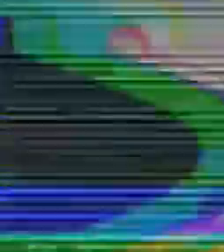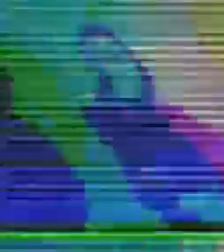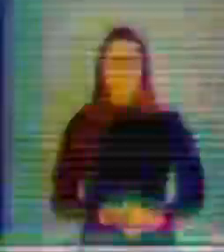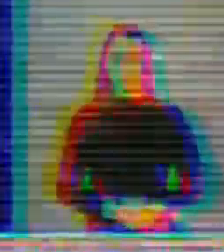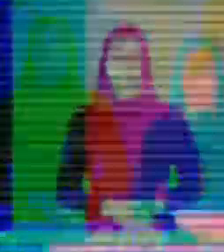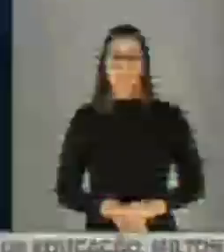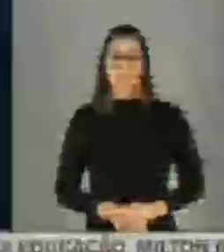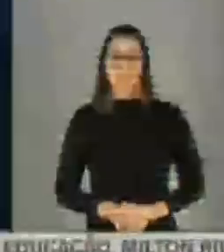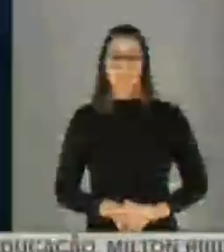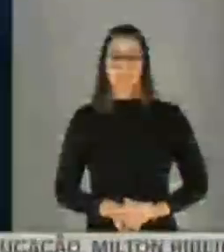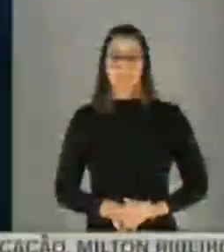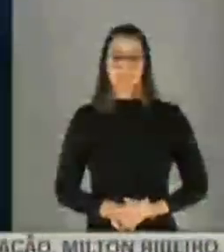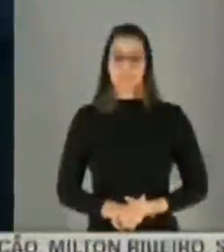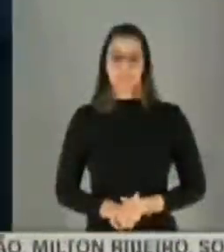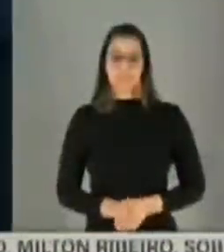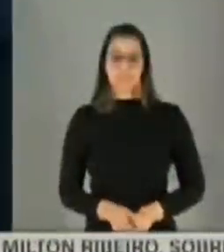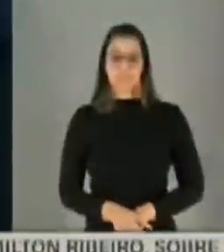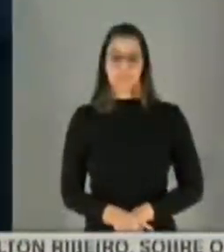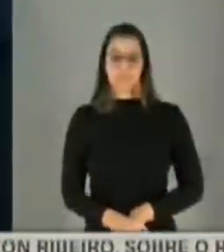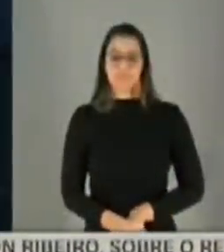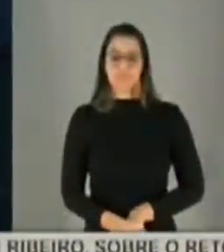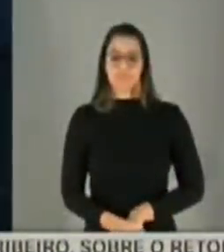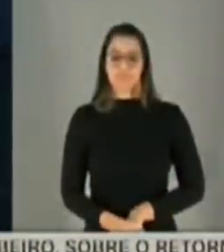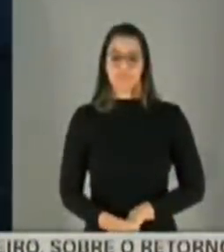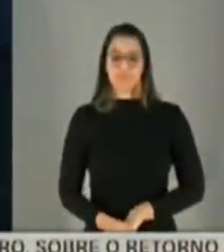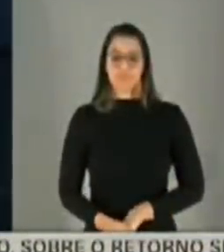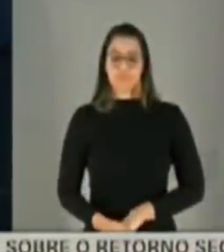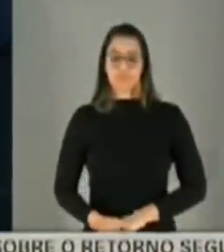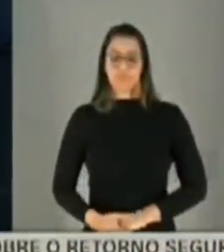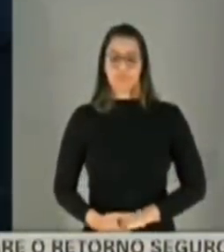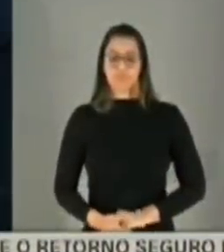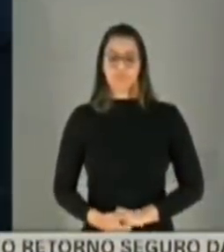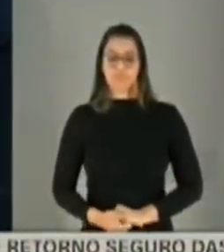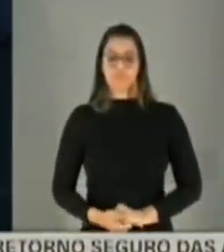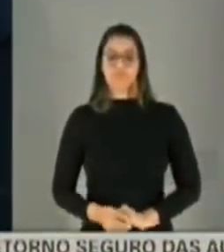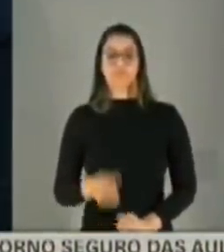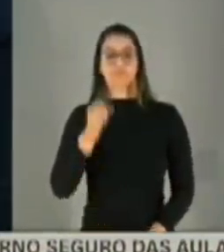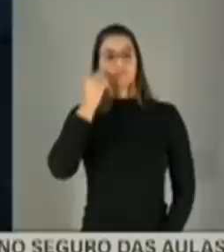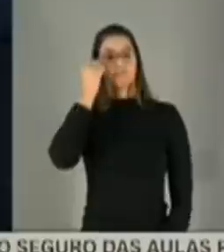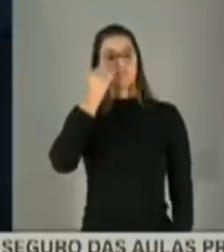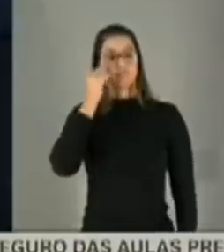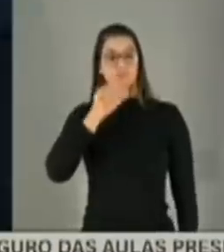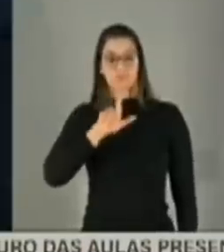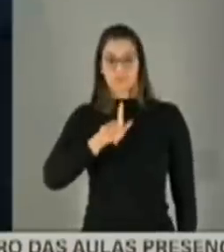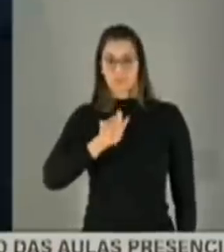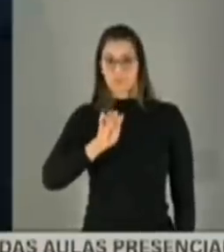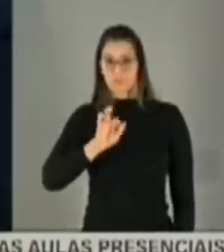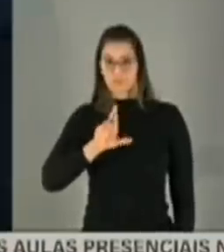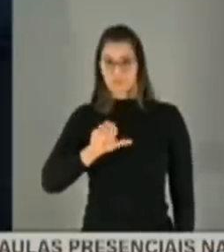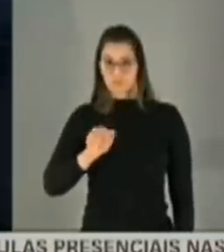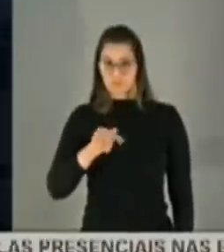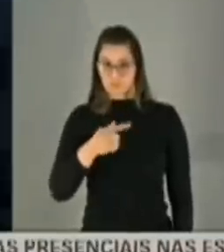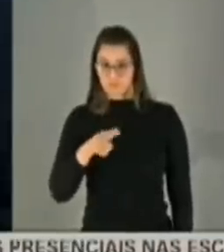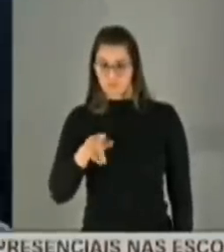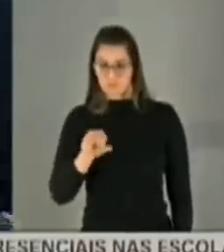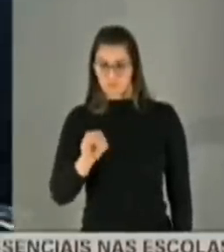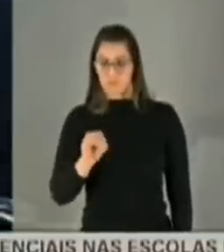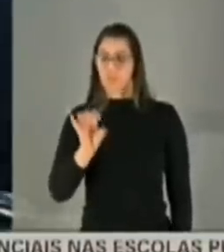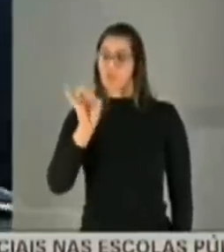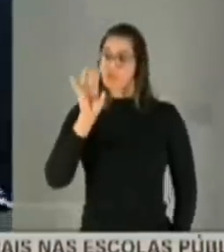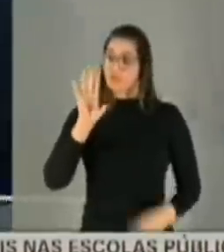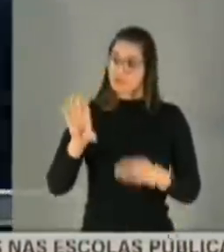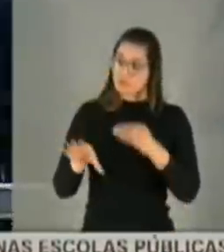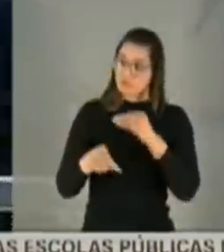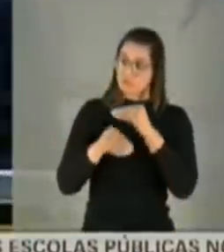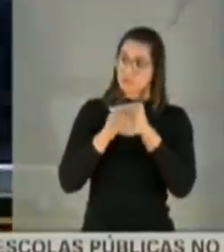inadequados. Pode, claro. Senador Girão, sobre isso eu poderia só agregar uma pergunta,